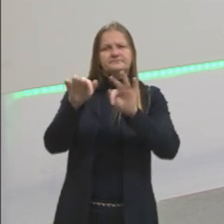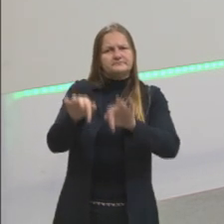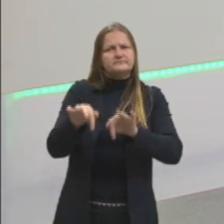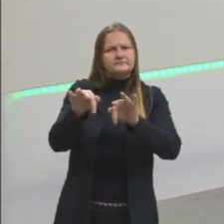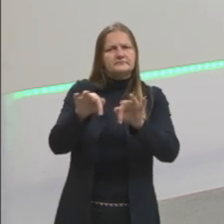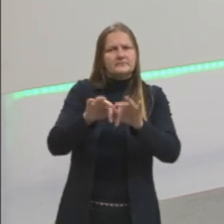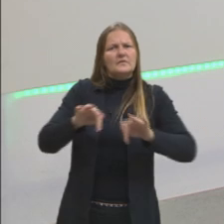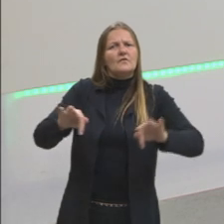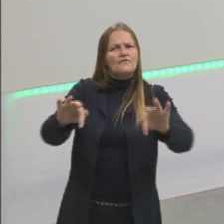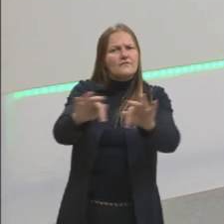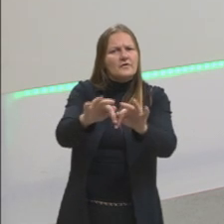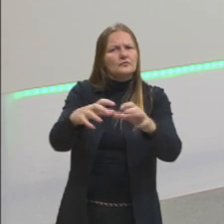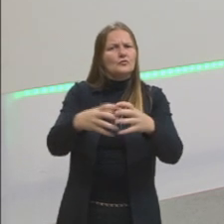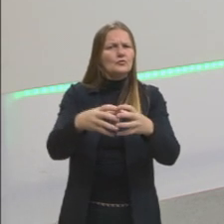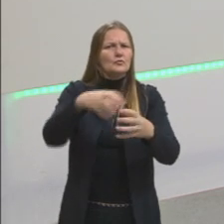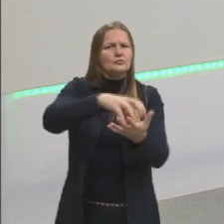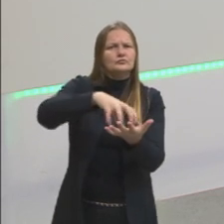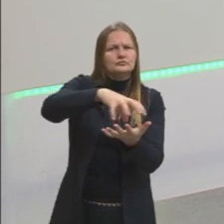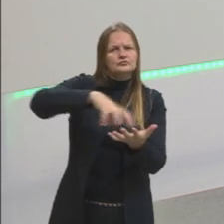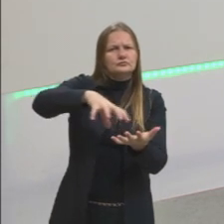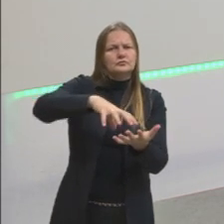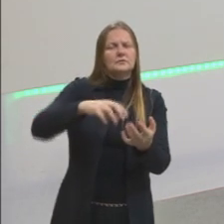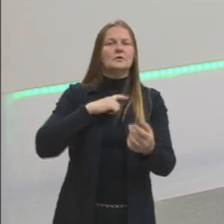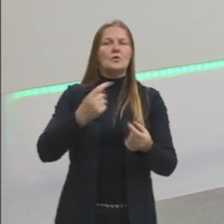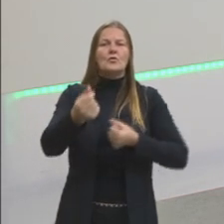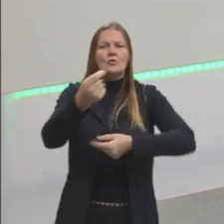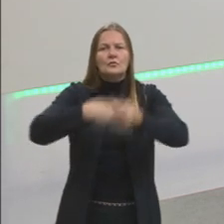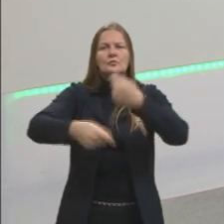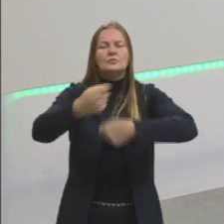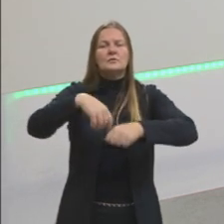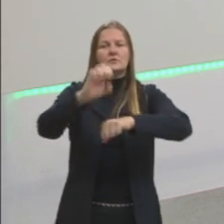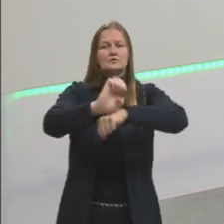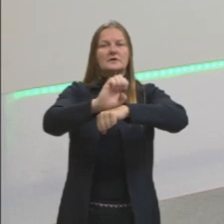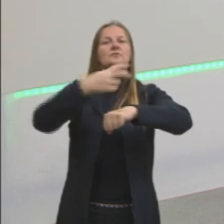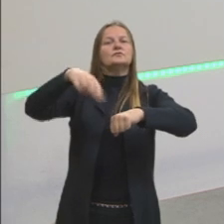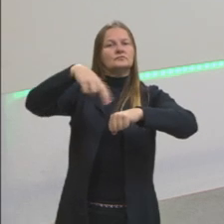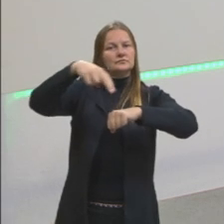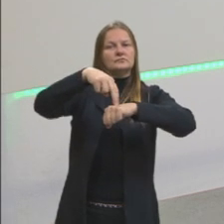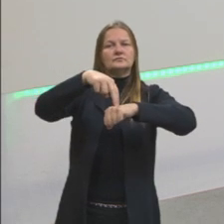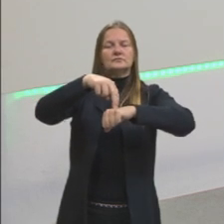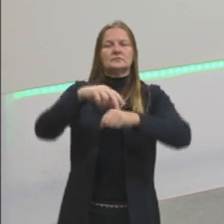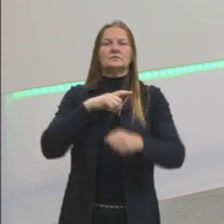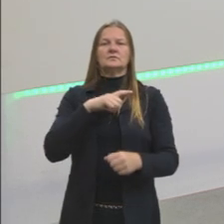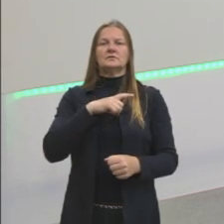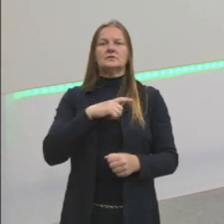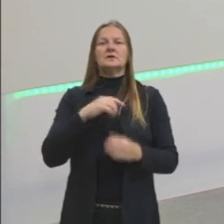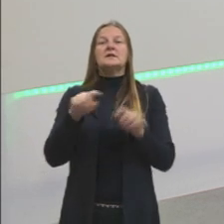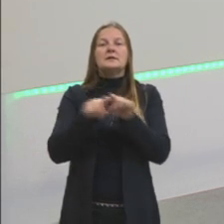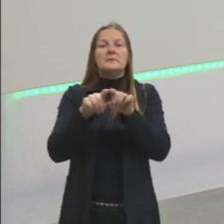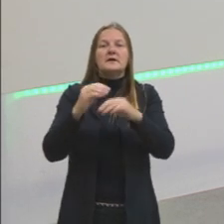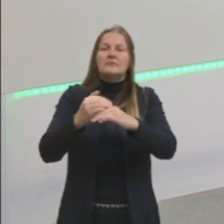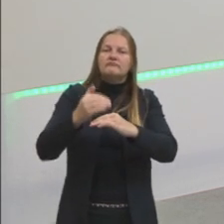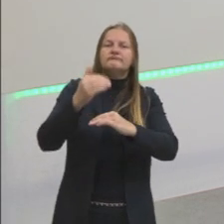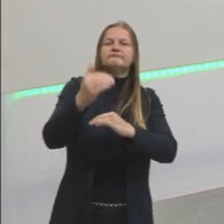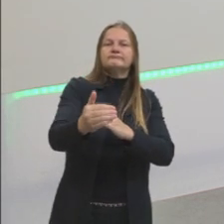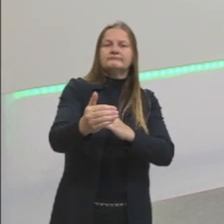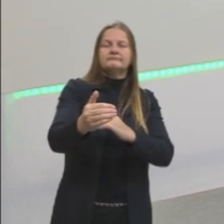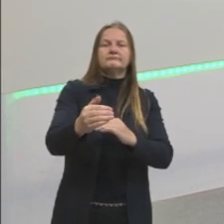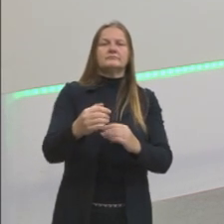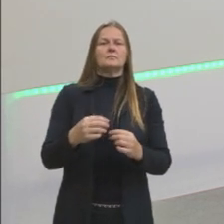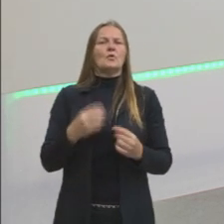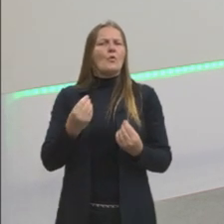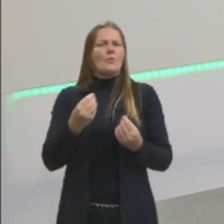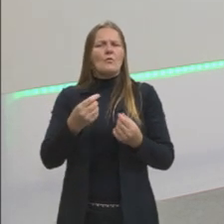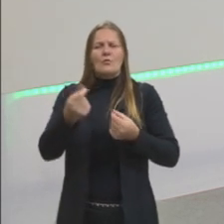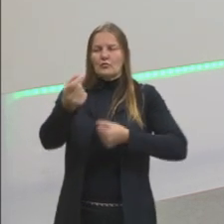para o comércio transitar, era muito mais importante a criação dos Estados Nacionais. E, além disso, facilitava o trânsito das